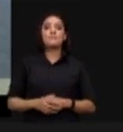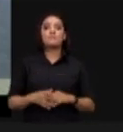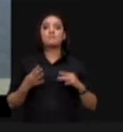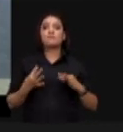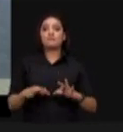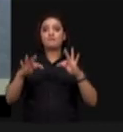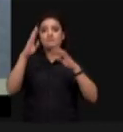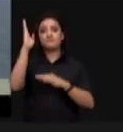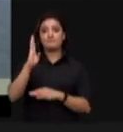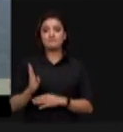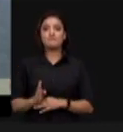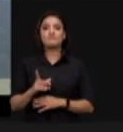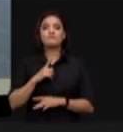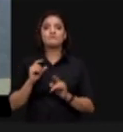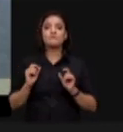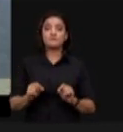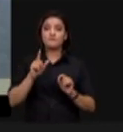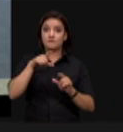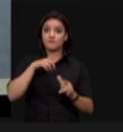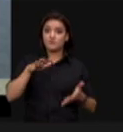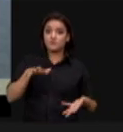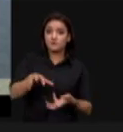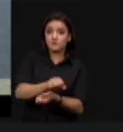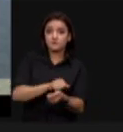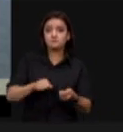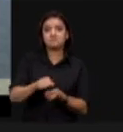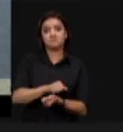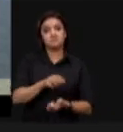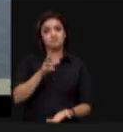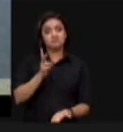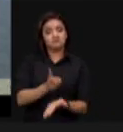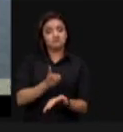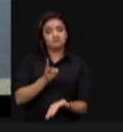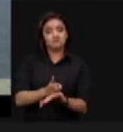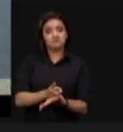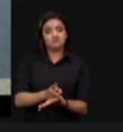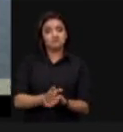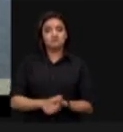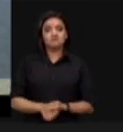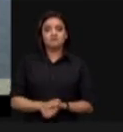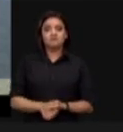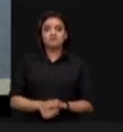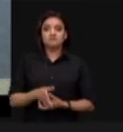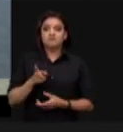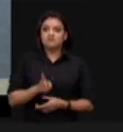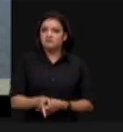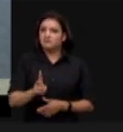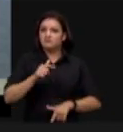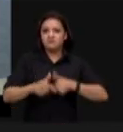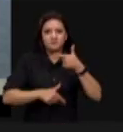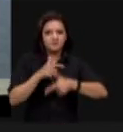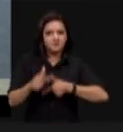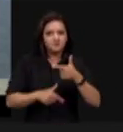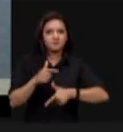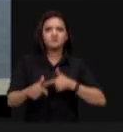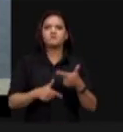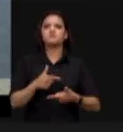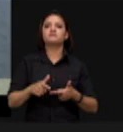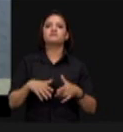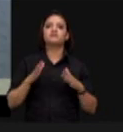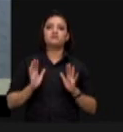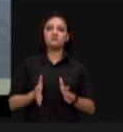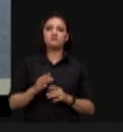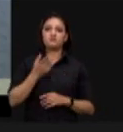brasileira, que é sustentável, realmente continua trabalhando. Você falou muitas vezes sobre o plano